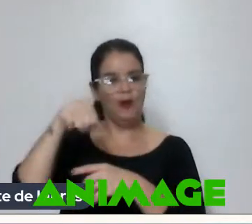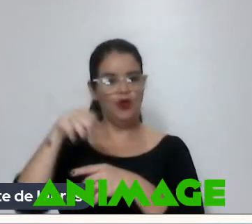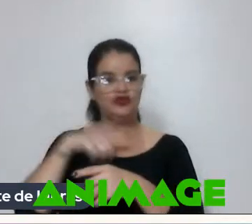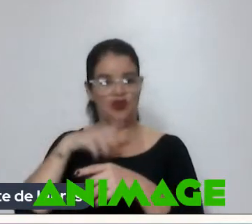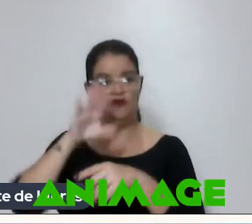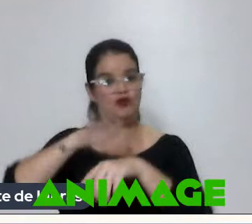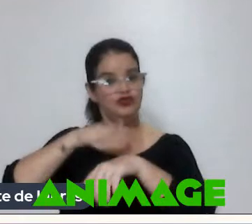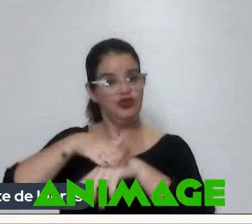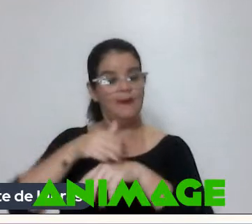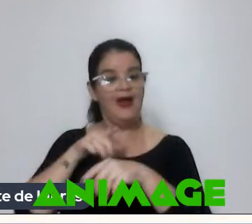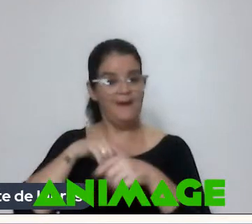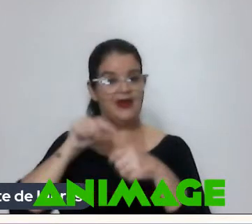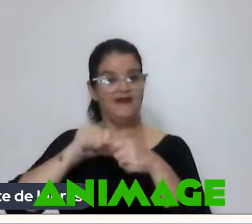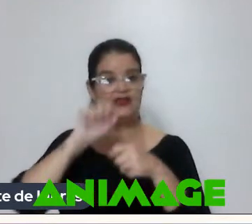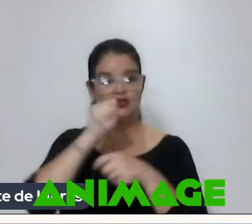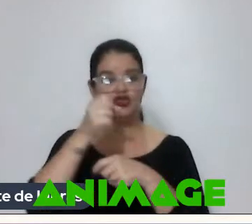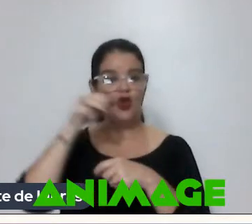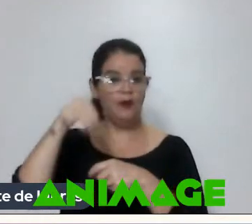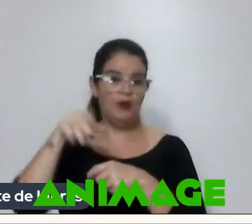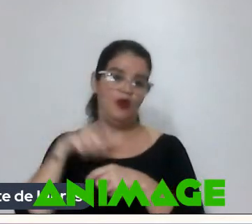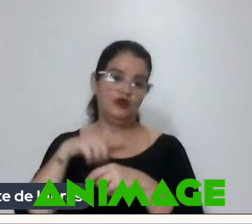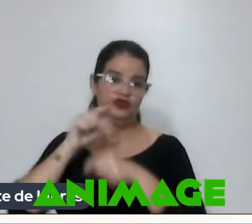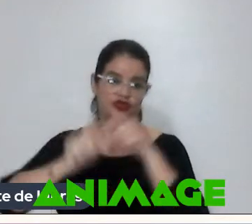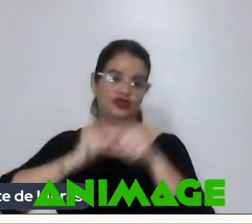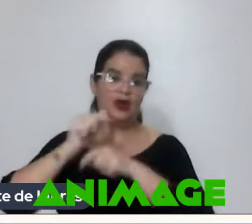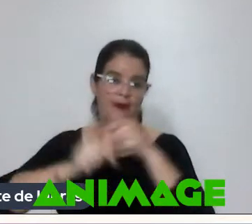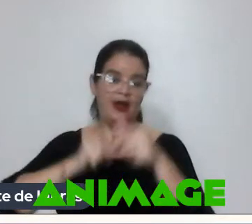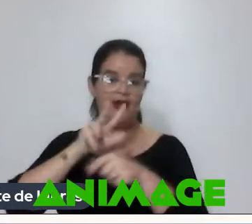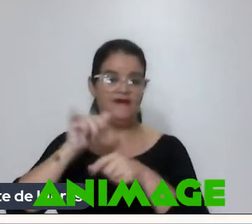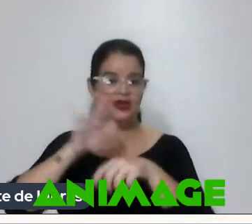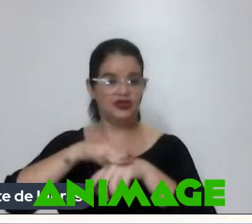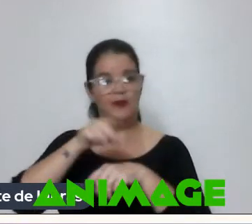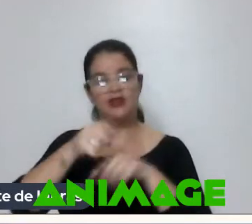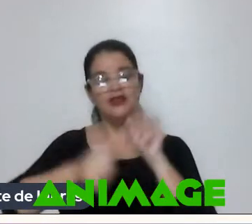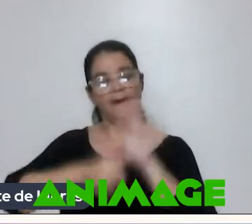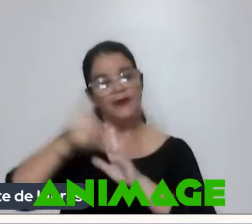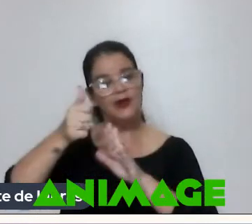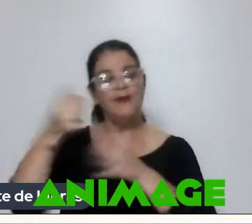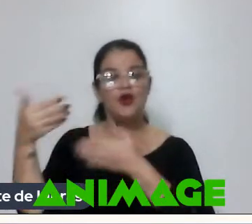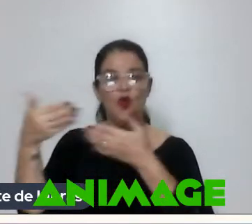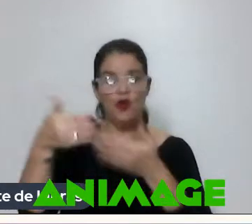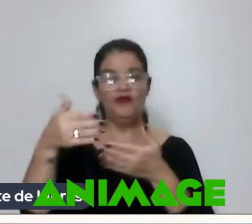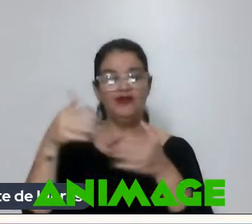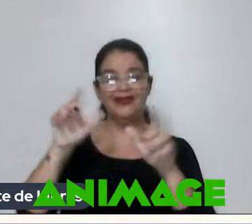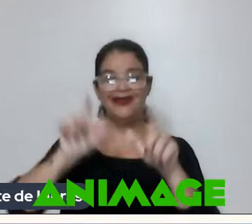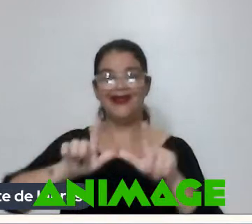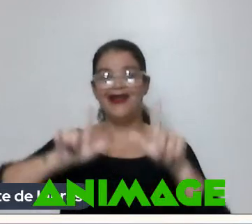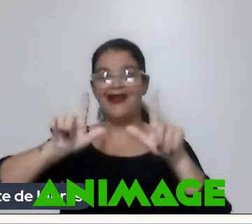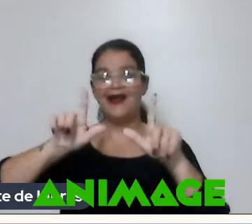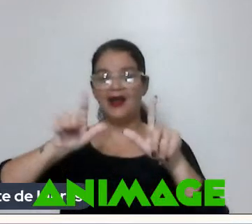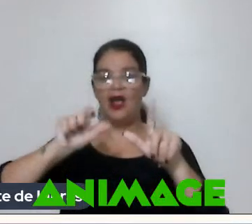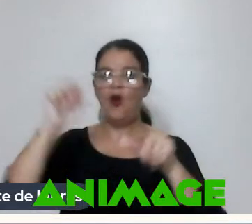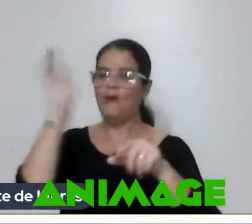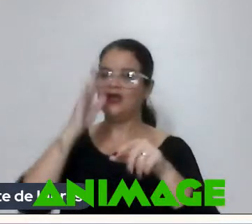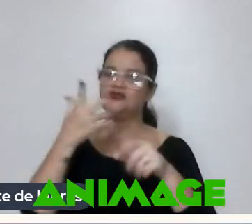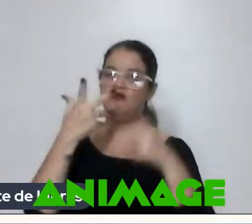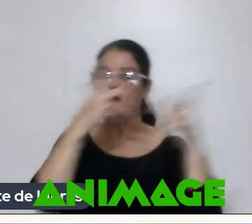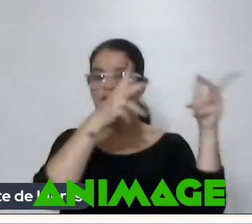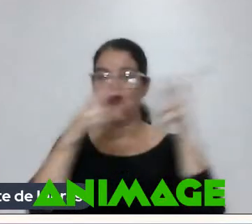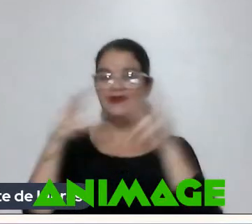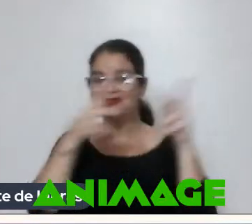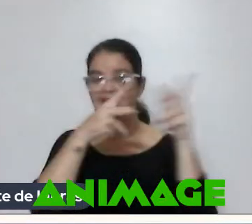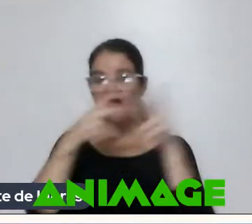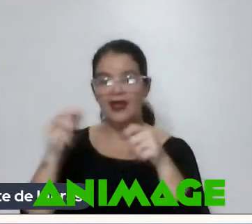fazer outro stop motion Eu fiz a série congelir O primeiro convite Que veio do canal Brasil Foi esse Vamos fazer uma série congelir Sabe